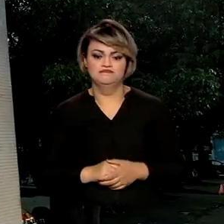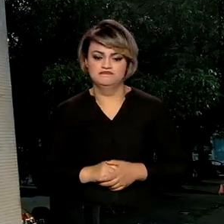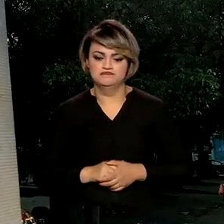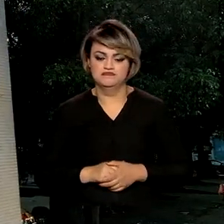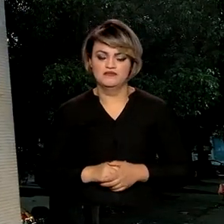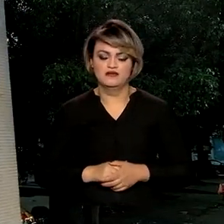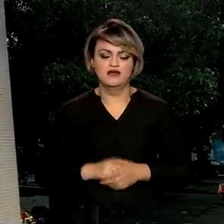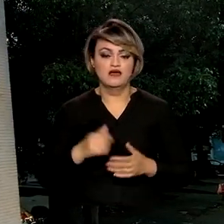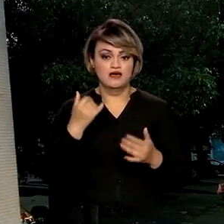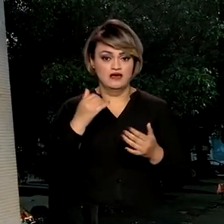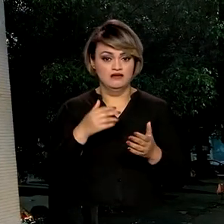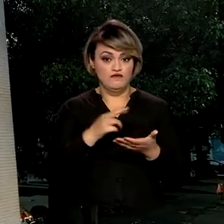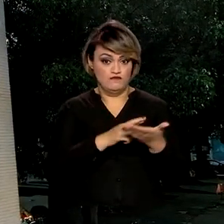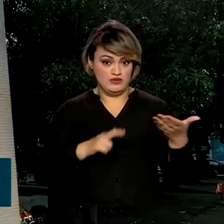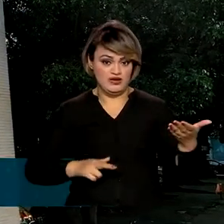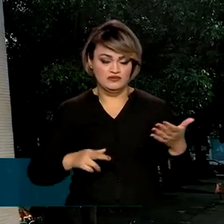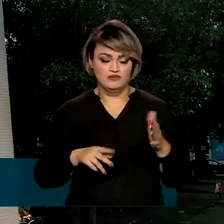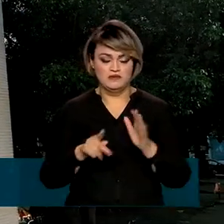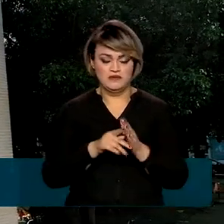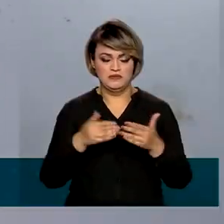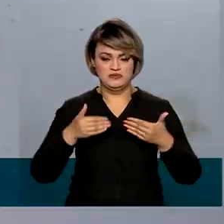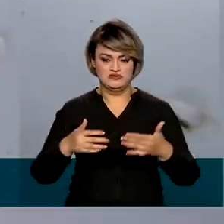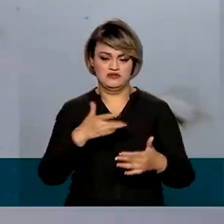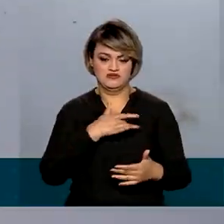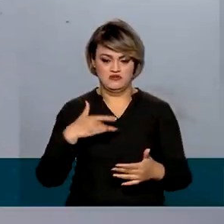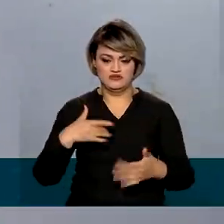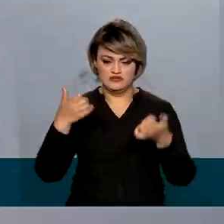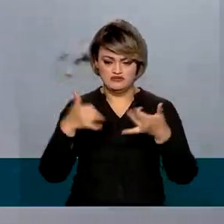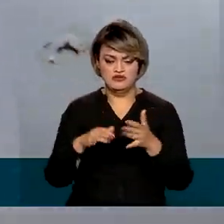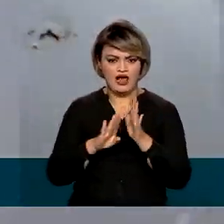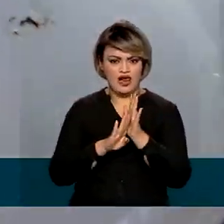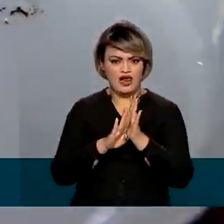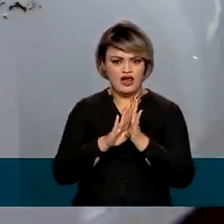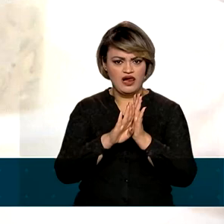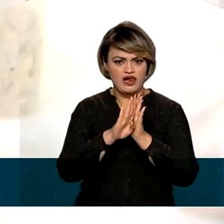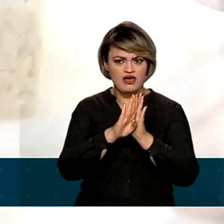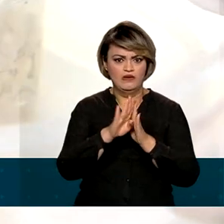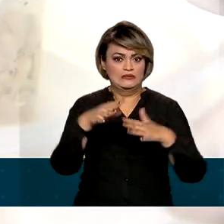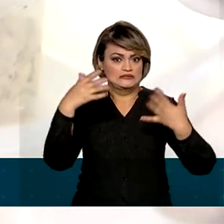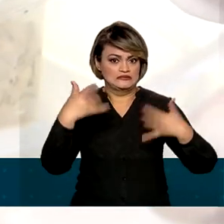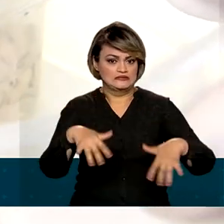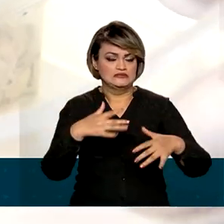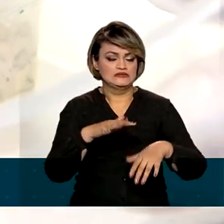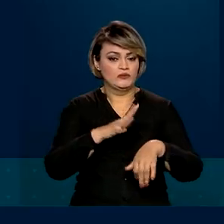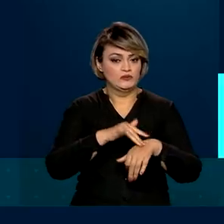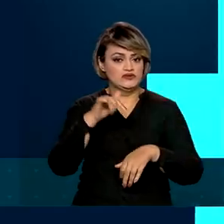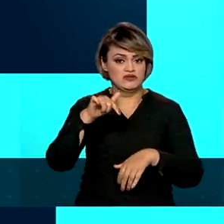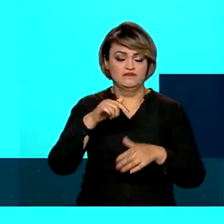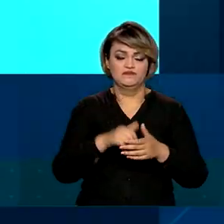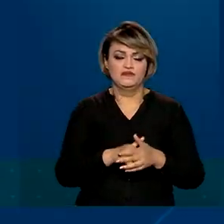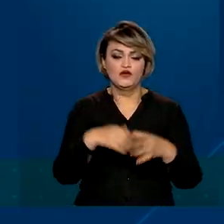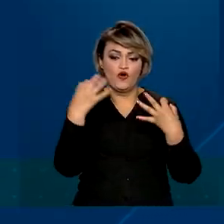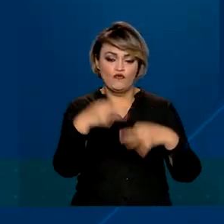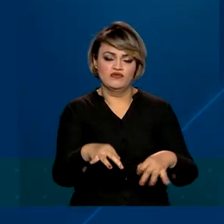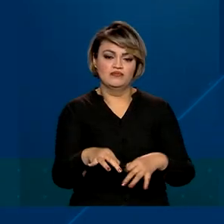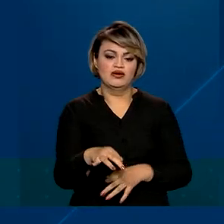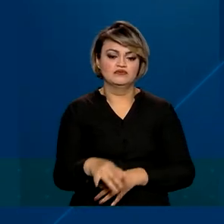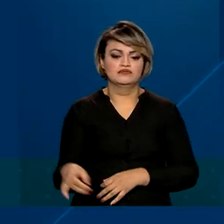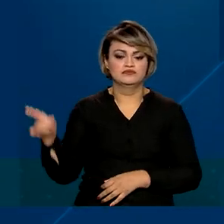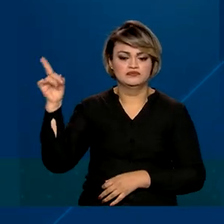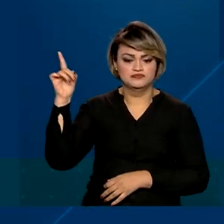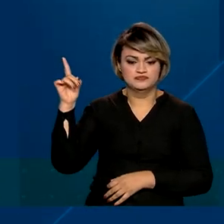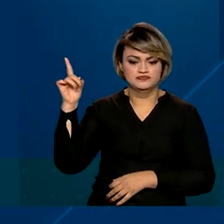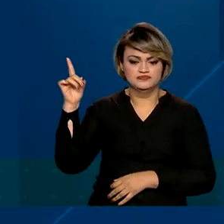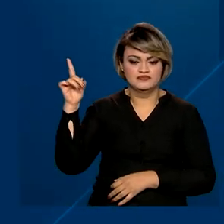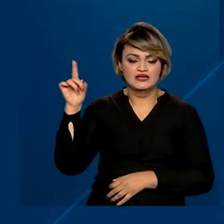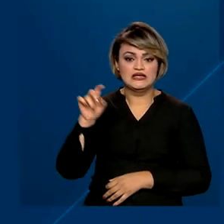Dados do boletim do Ministério da Saúde apontam o aumento expressivo da doença. Foram registrados mais de